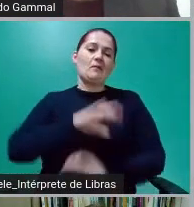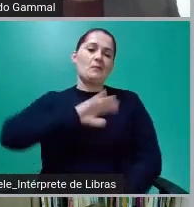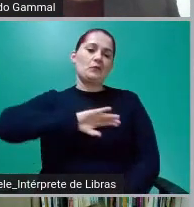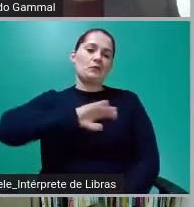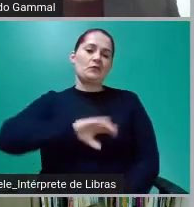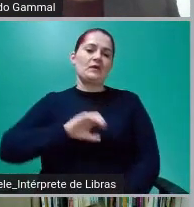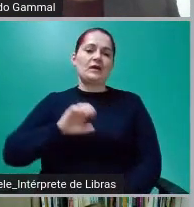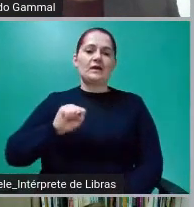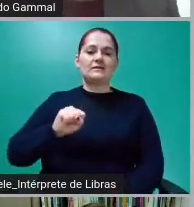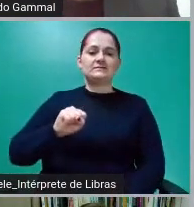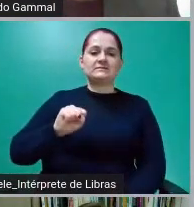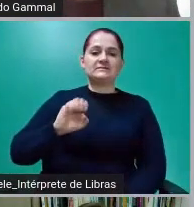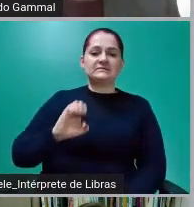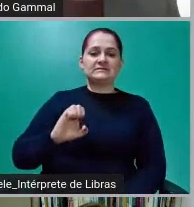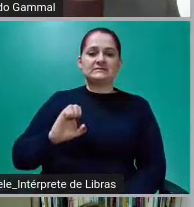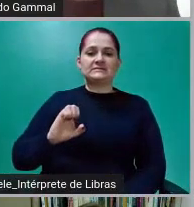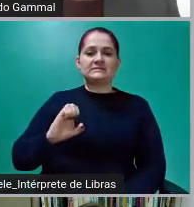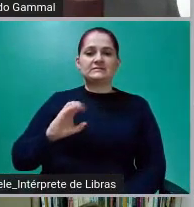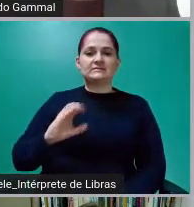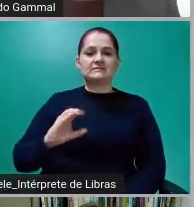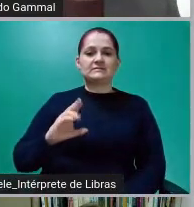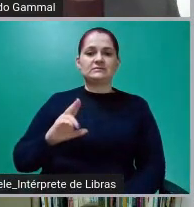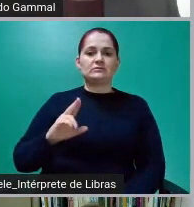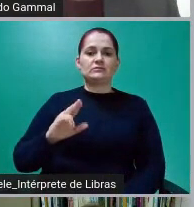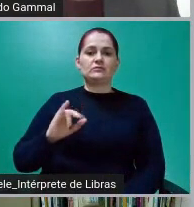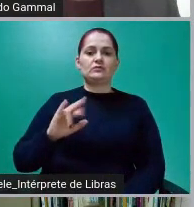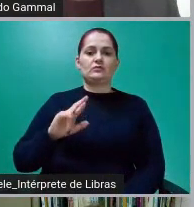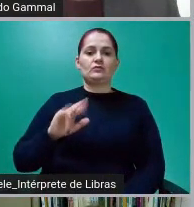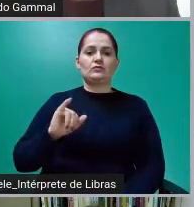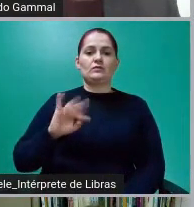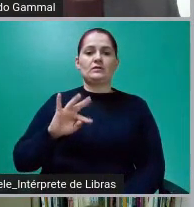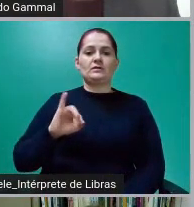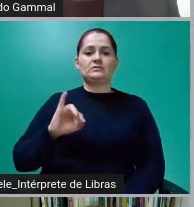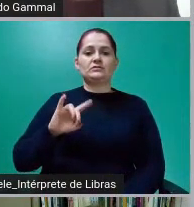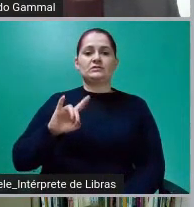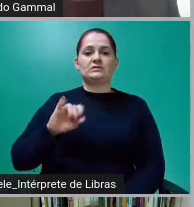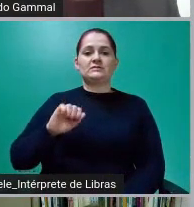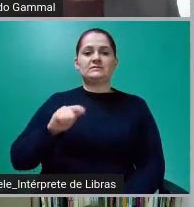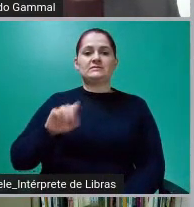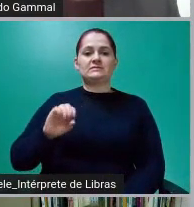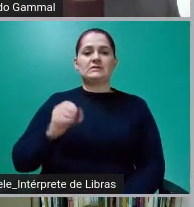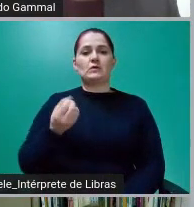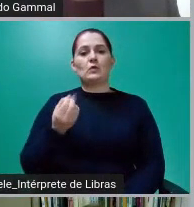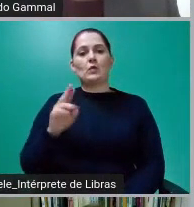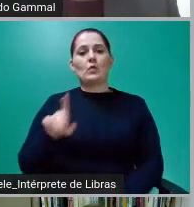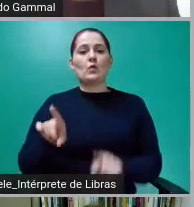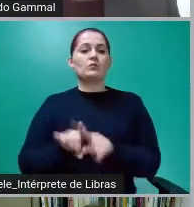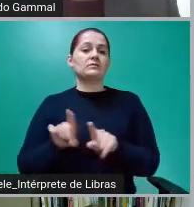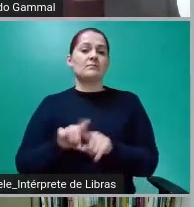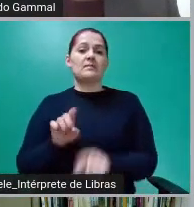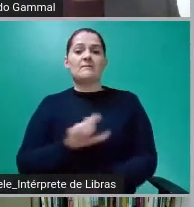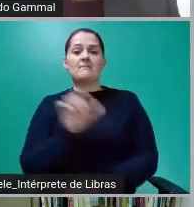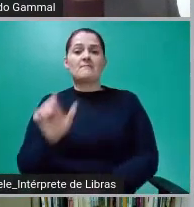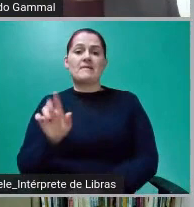security, ou, mais popularmente conhecido como derivativos.